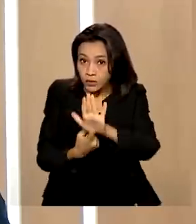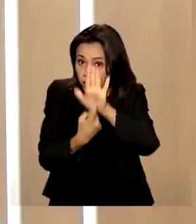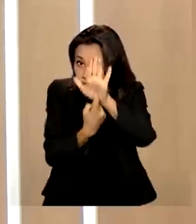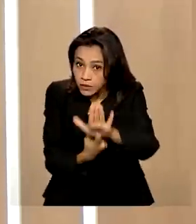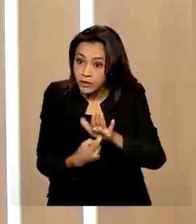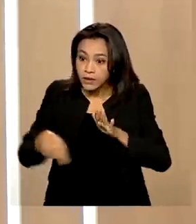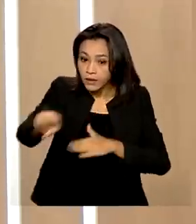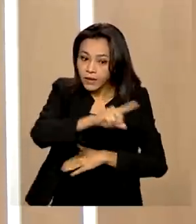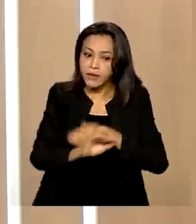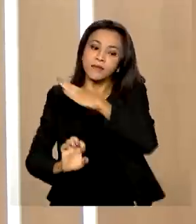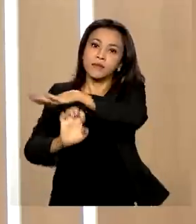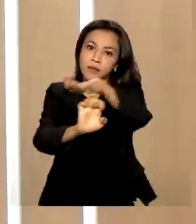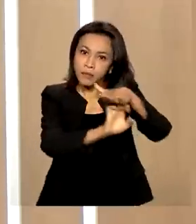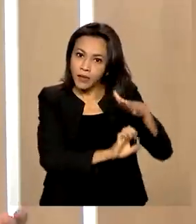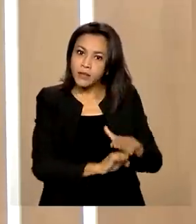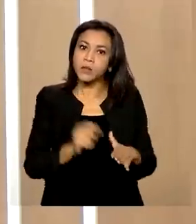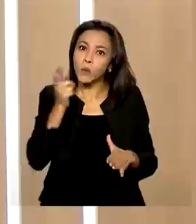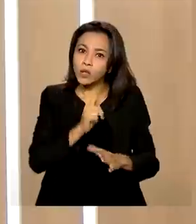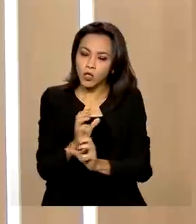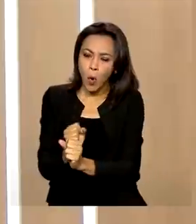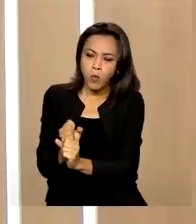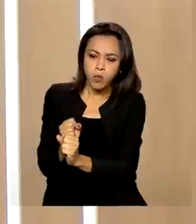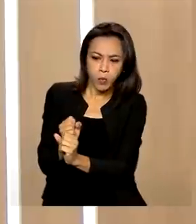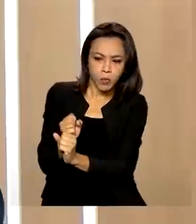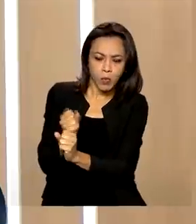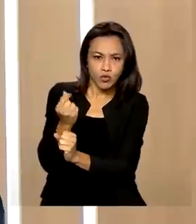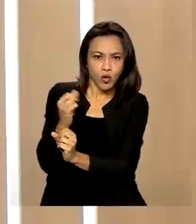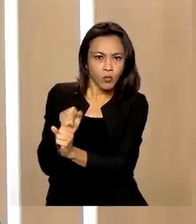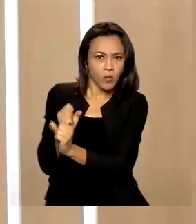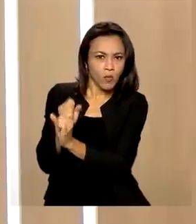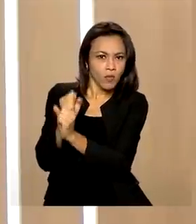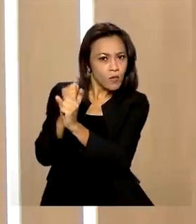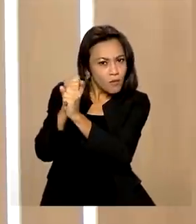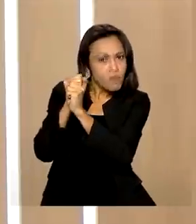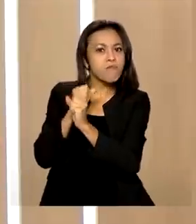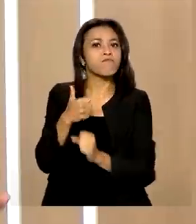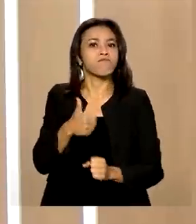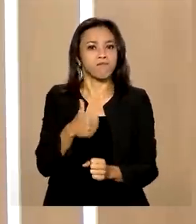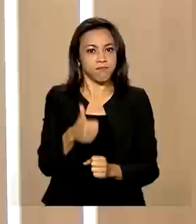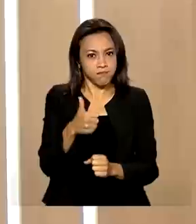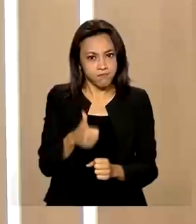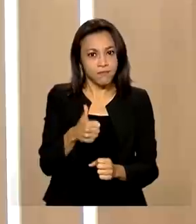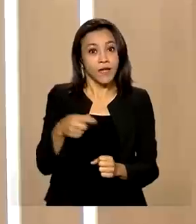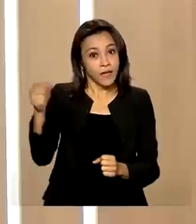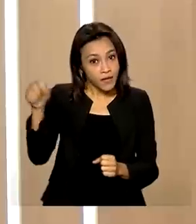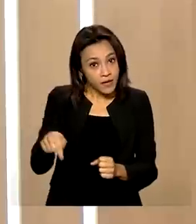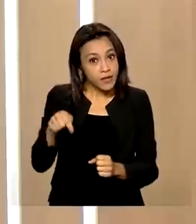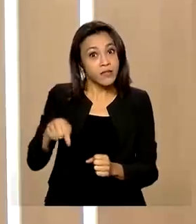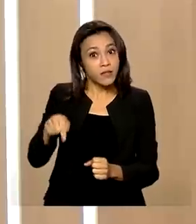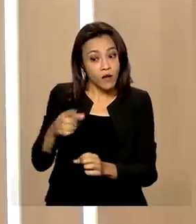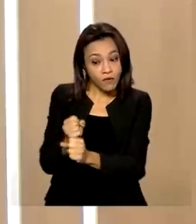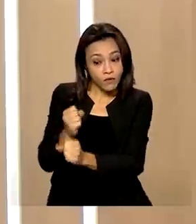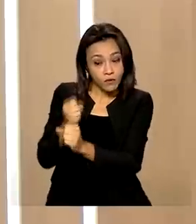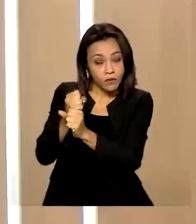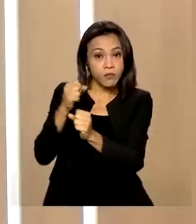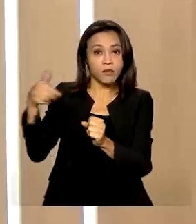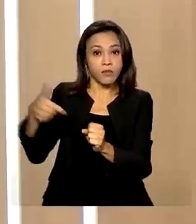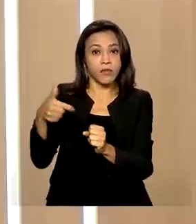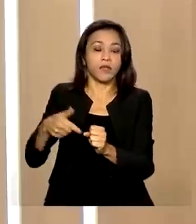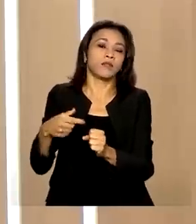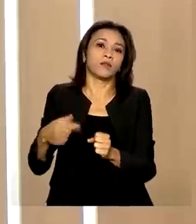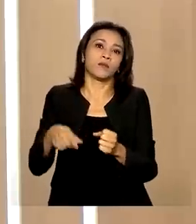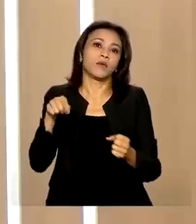aumentando o seu faturamento, uma vez que esses dois impostos estão relacionados diretamente às receitas e ao faturamento das empresas,